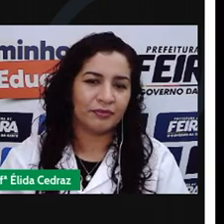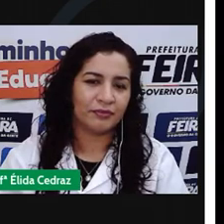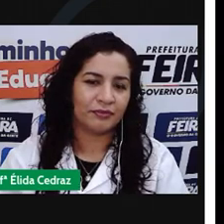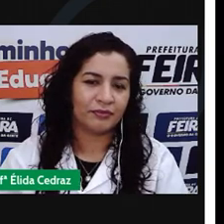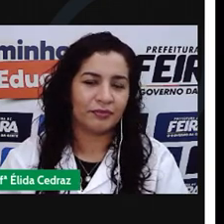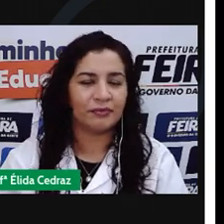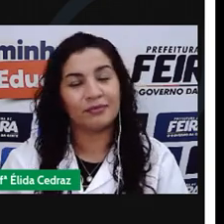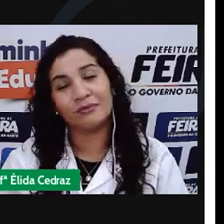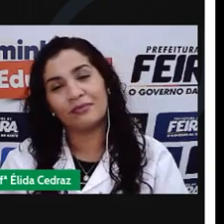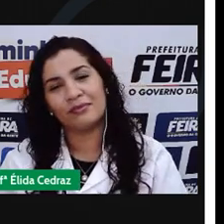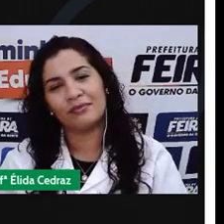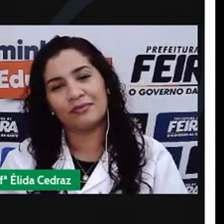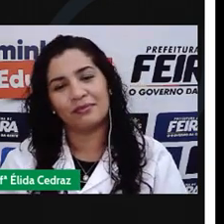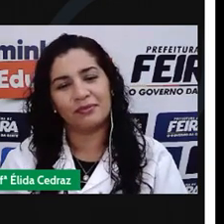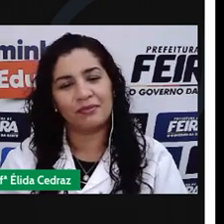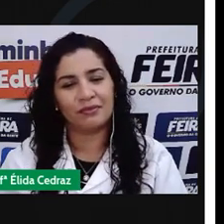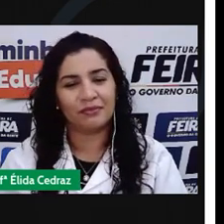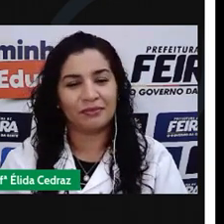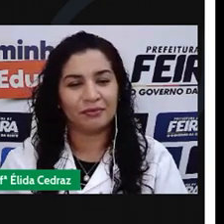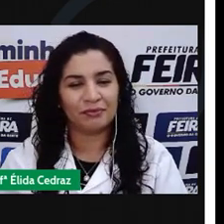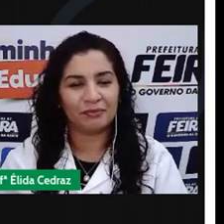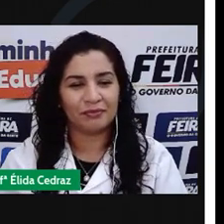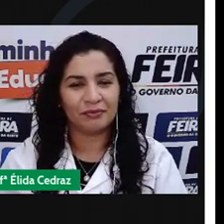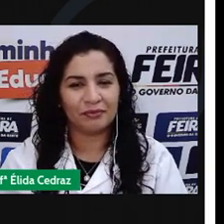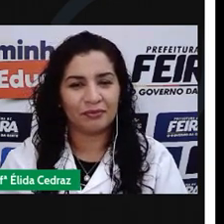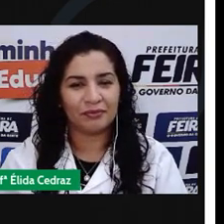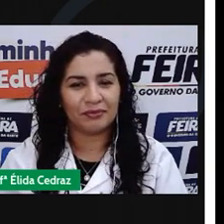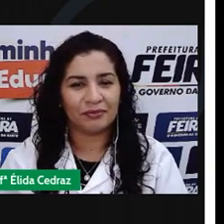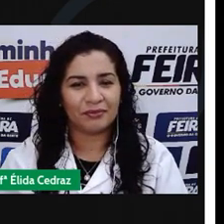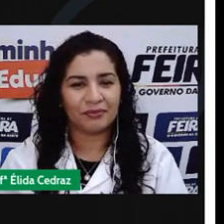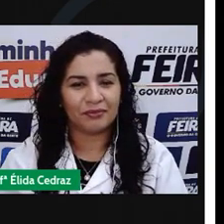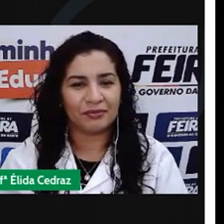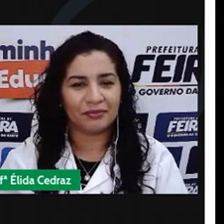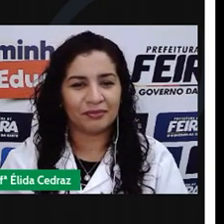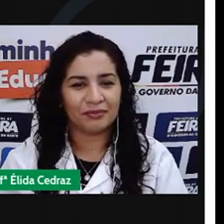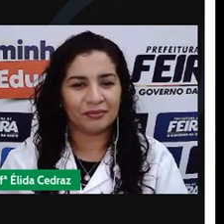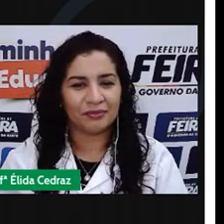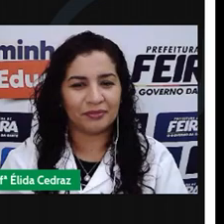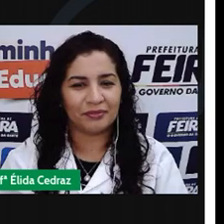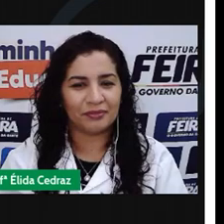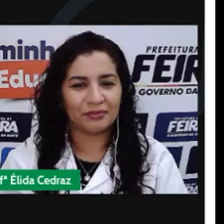Ah, e nada como um bronzeado na peruca também.